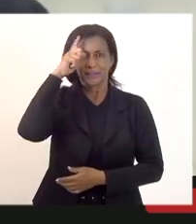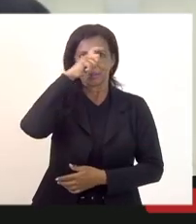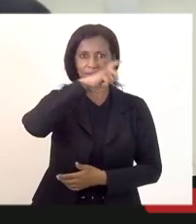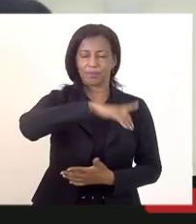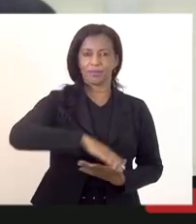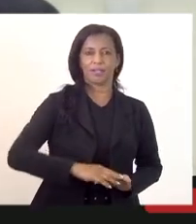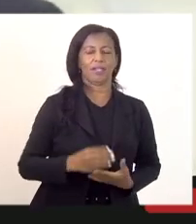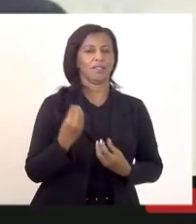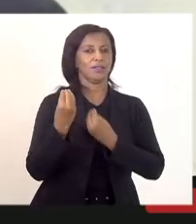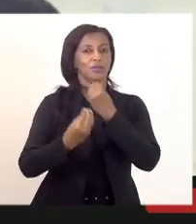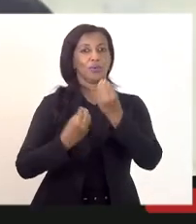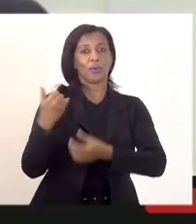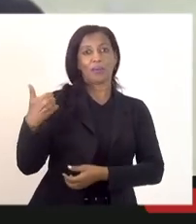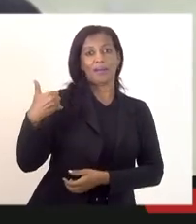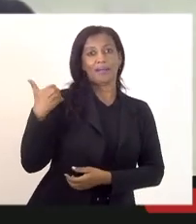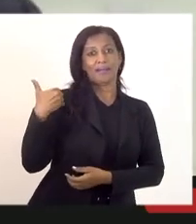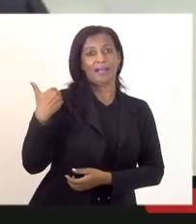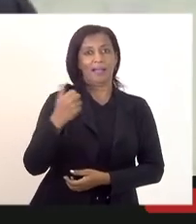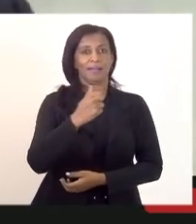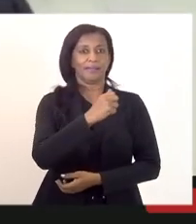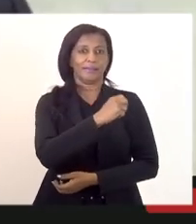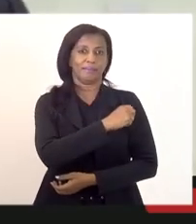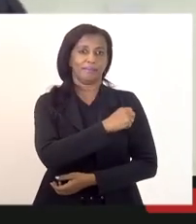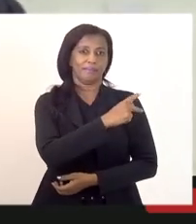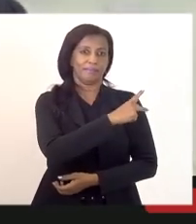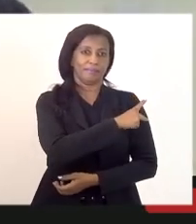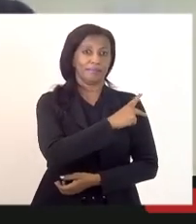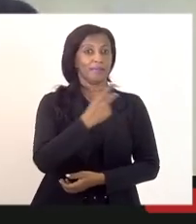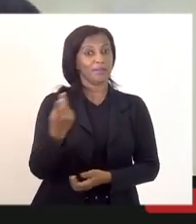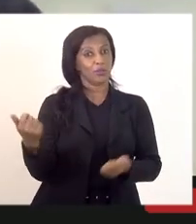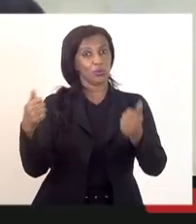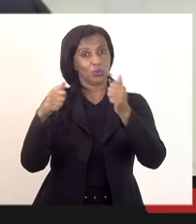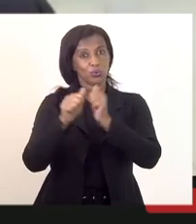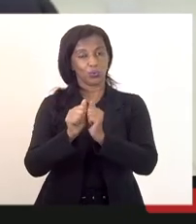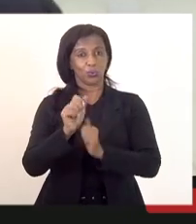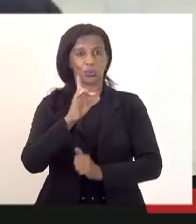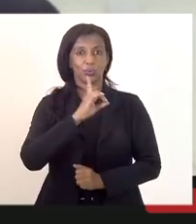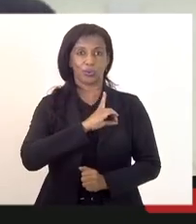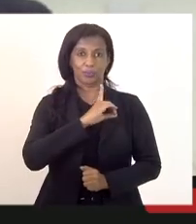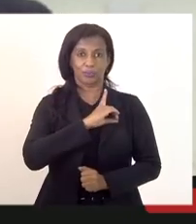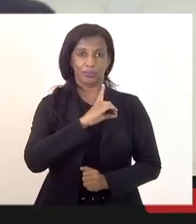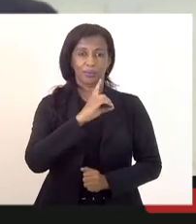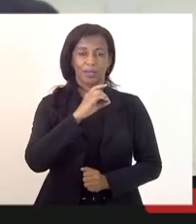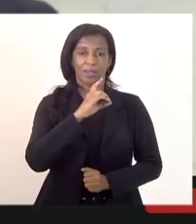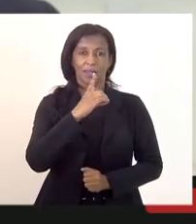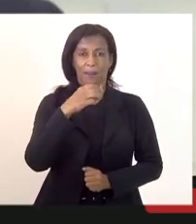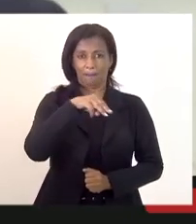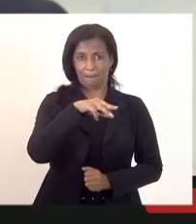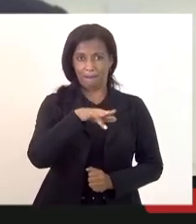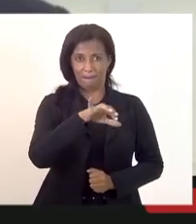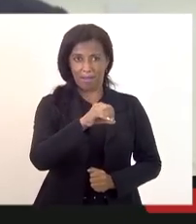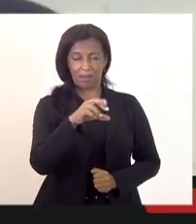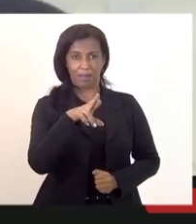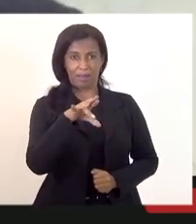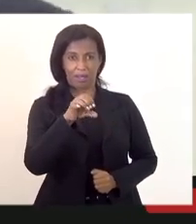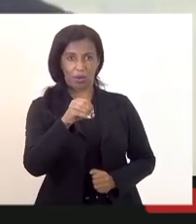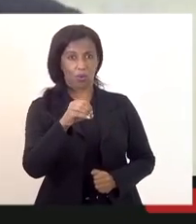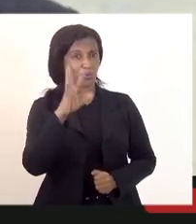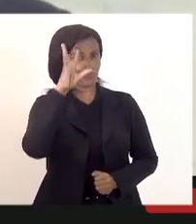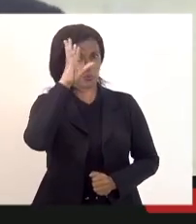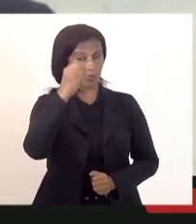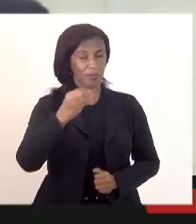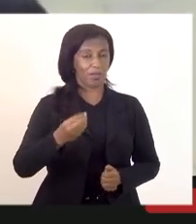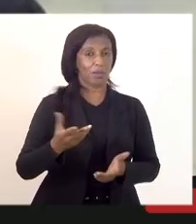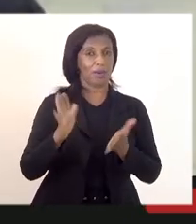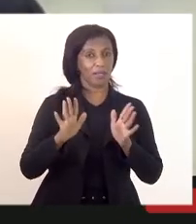a questão da idade da polícia militar que foi uma bandeira da deputada Marta Rocha que a gente não conseguiu solucionar até o presente momento apesar do acordo